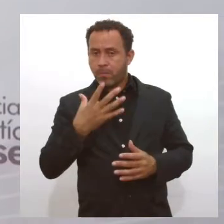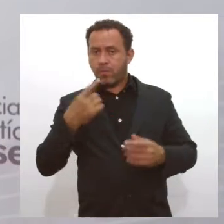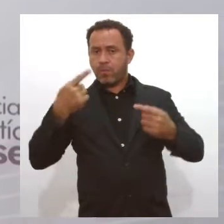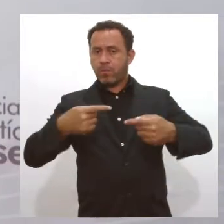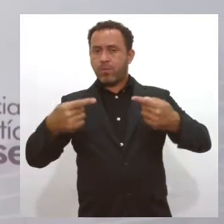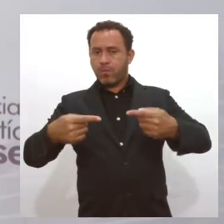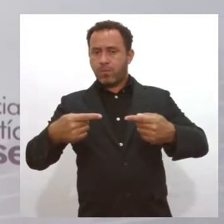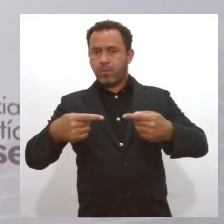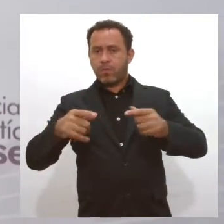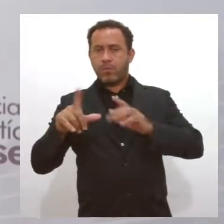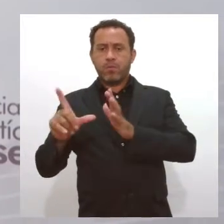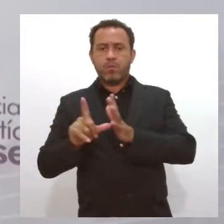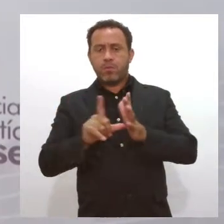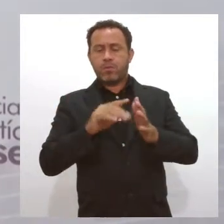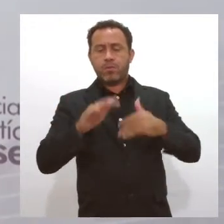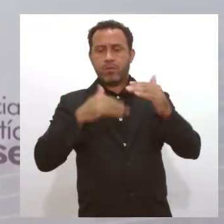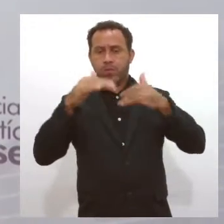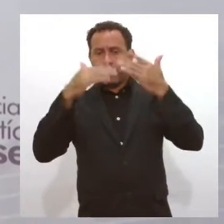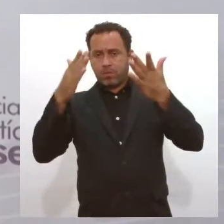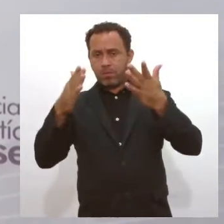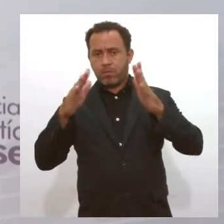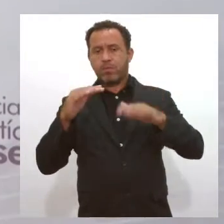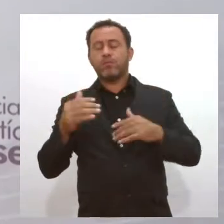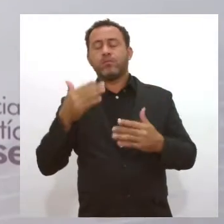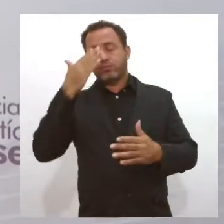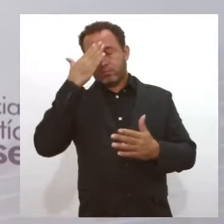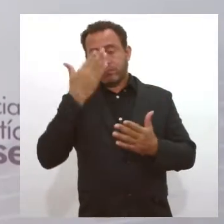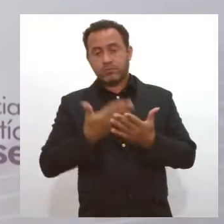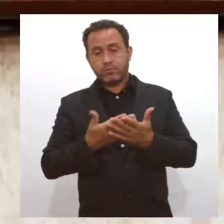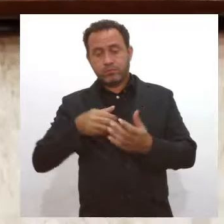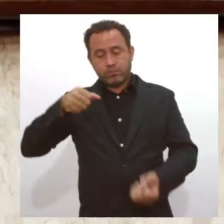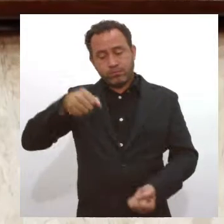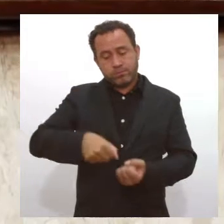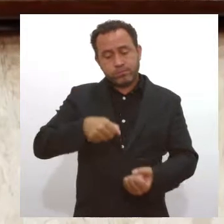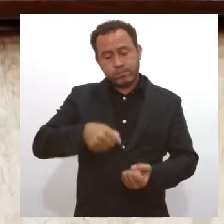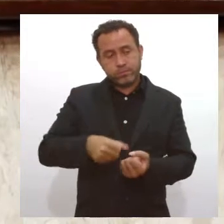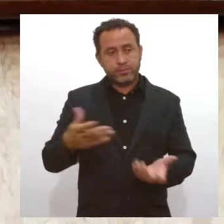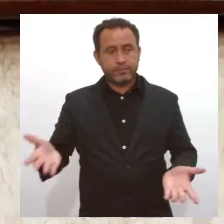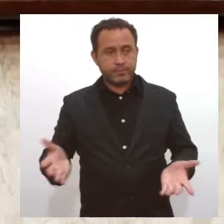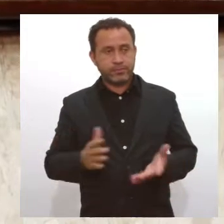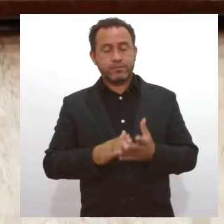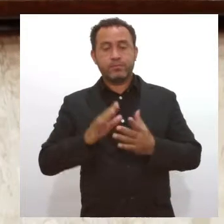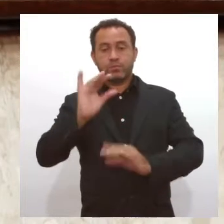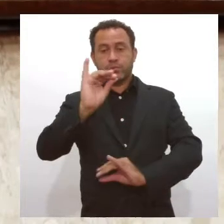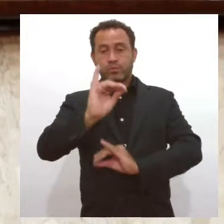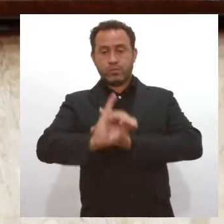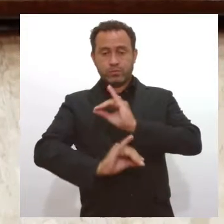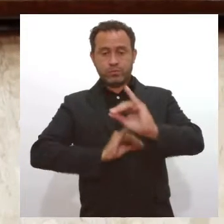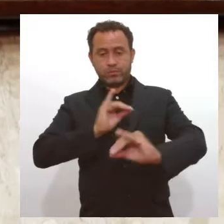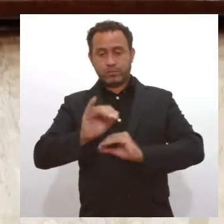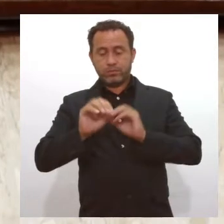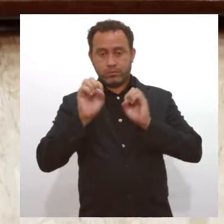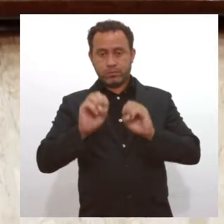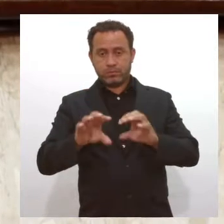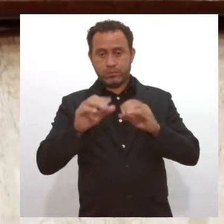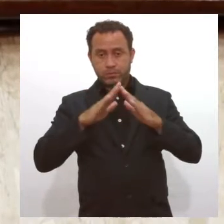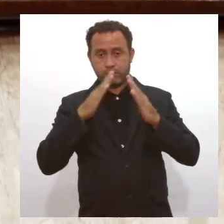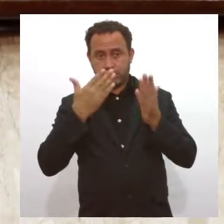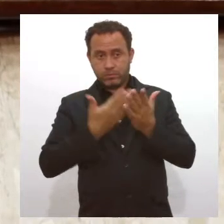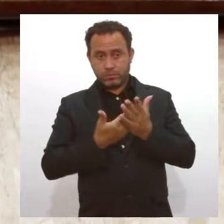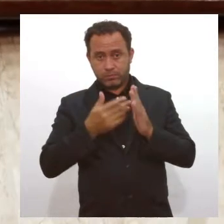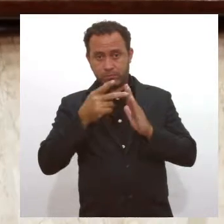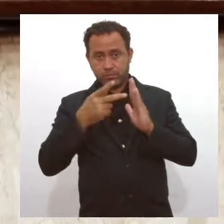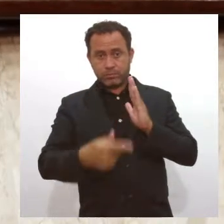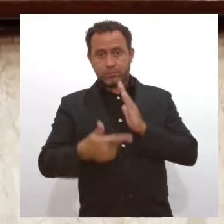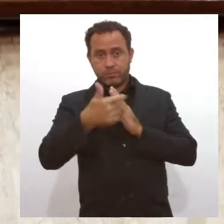no mercado nacional, desenvolvendo, obviamente, eu quero crer, o fertilizante local. O uso da internet na educação foi o tema do projeto de número